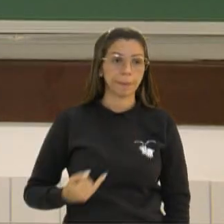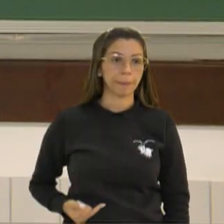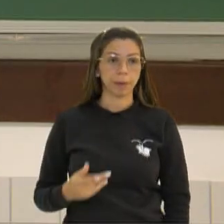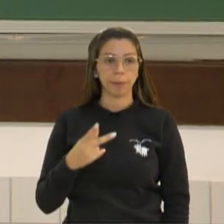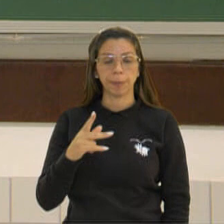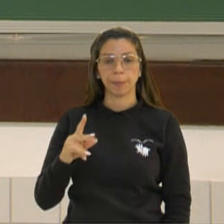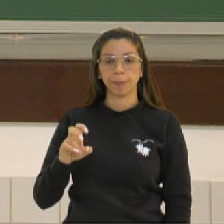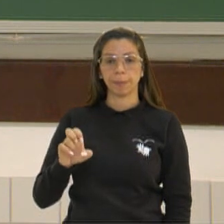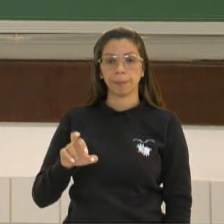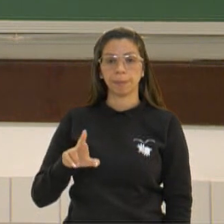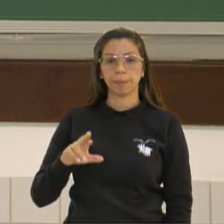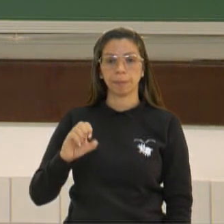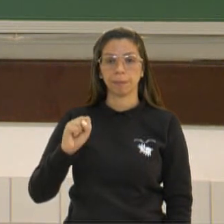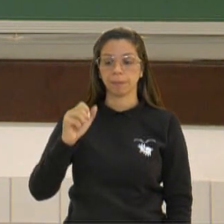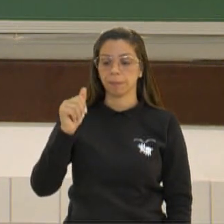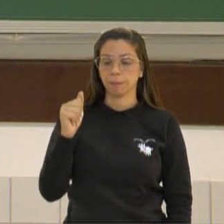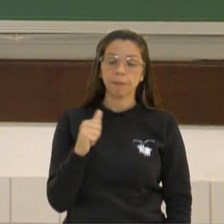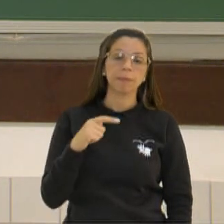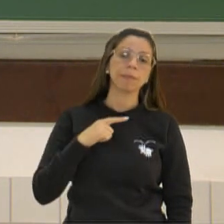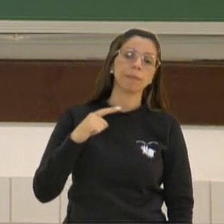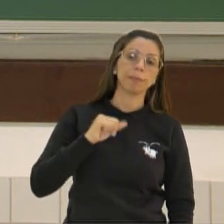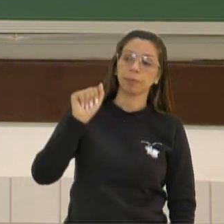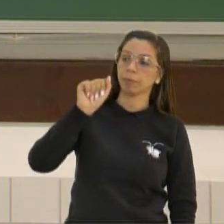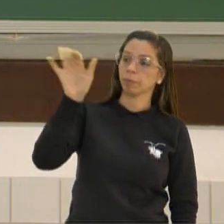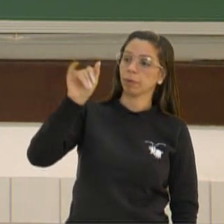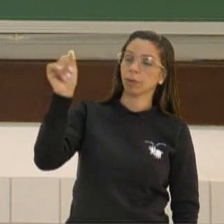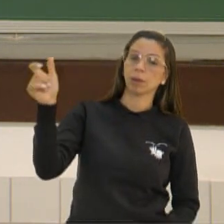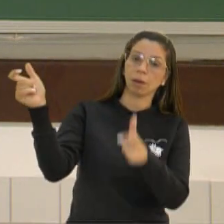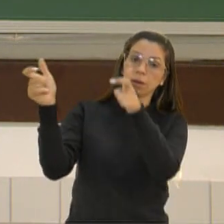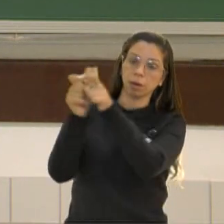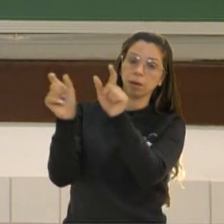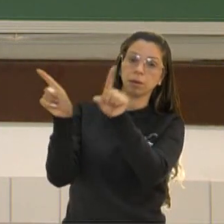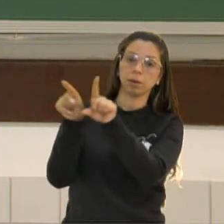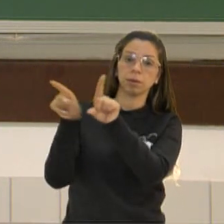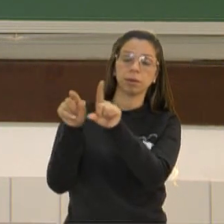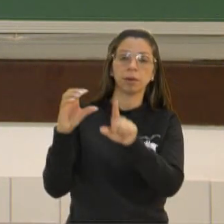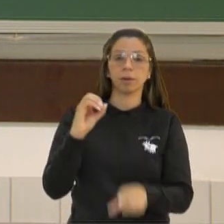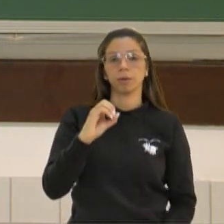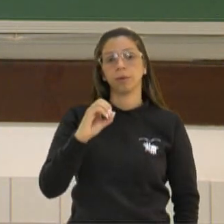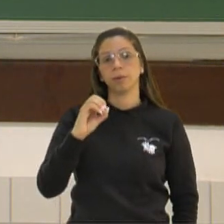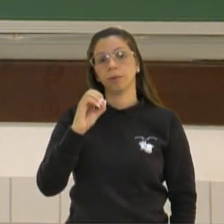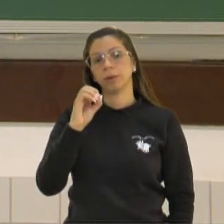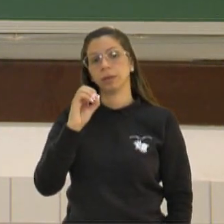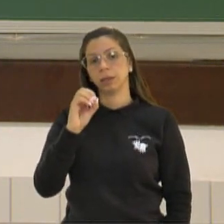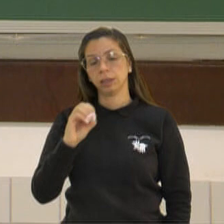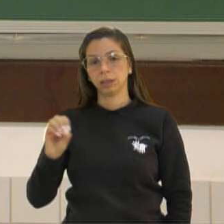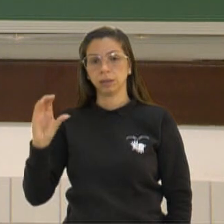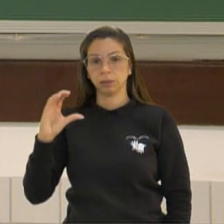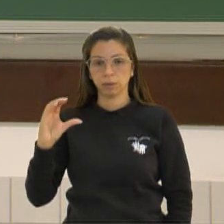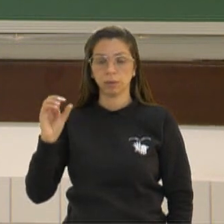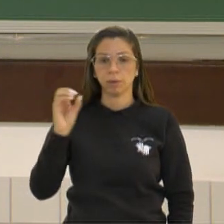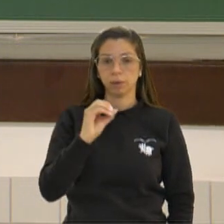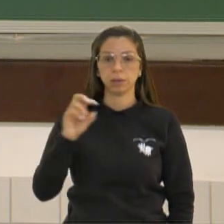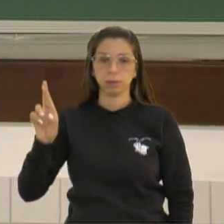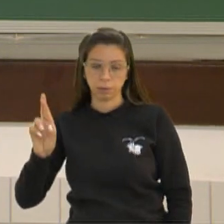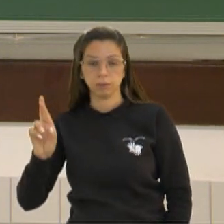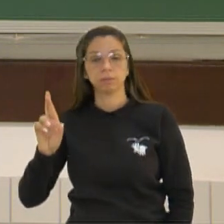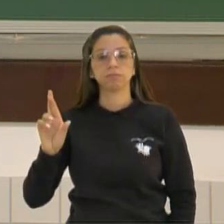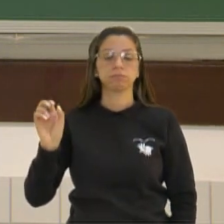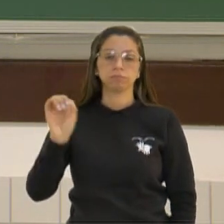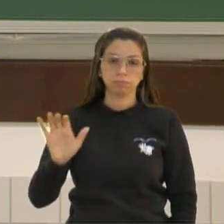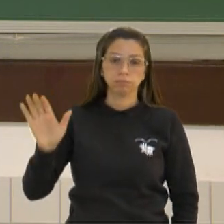que ocupava a Ásia Menor e o Oriente Médio. Eram vários